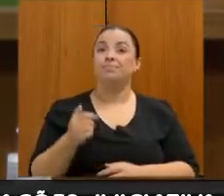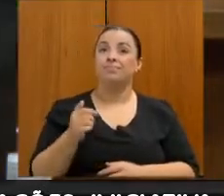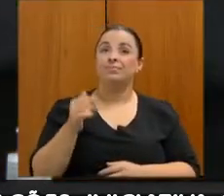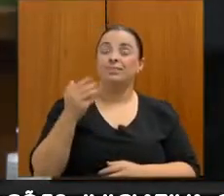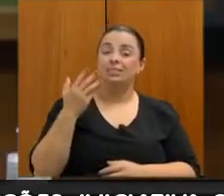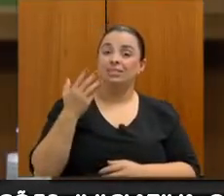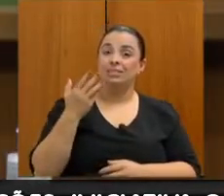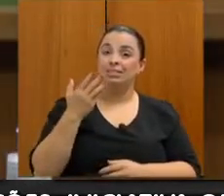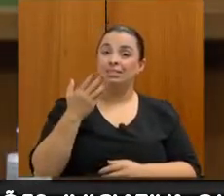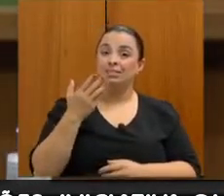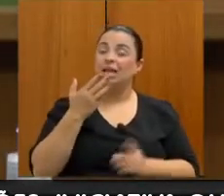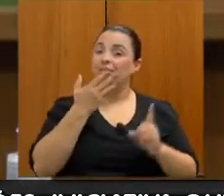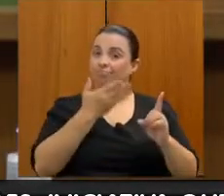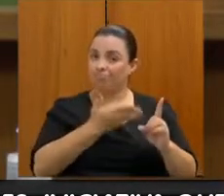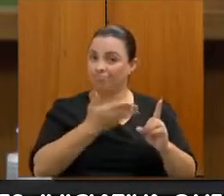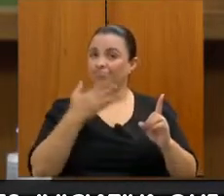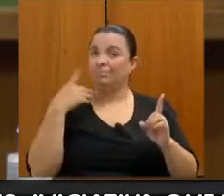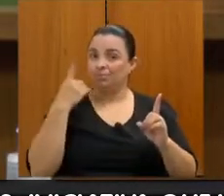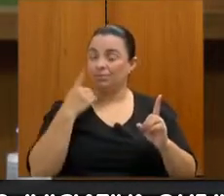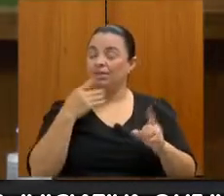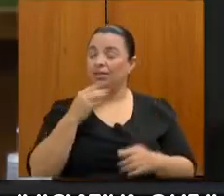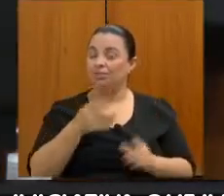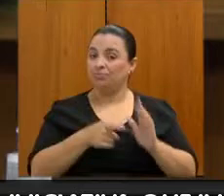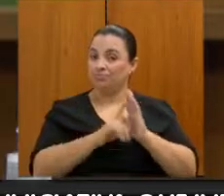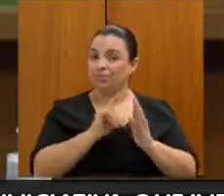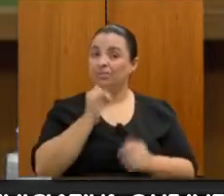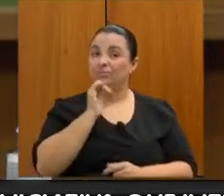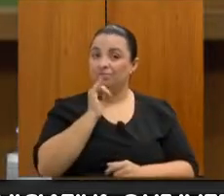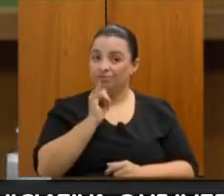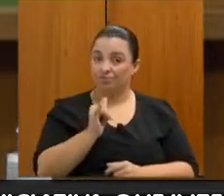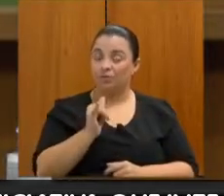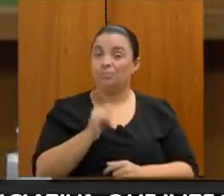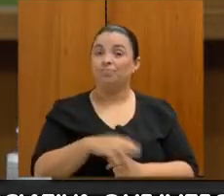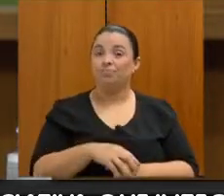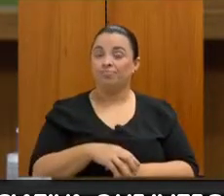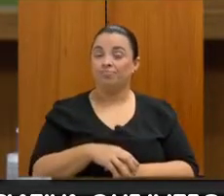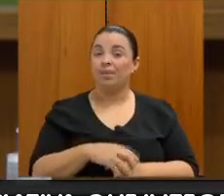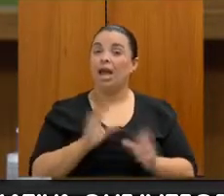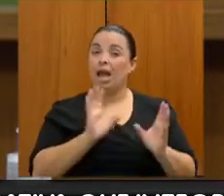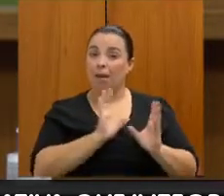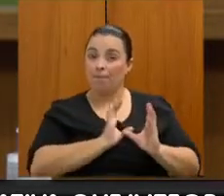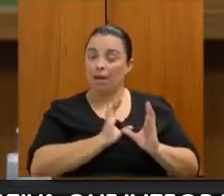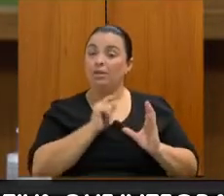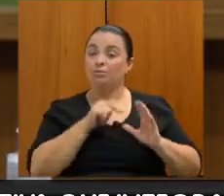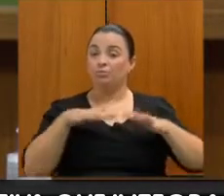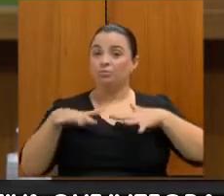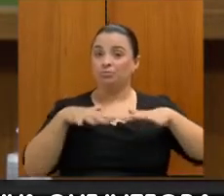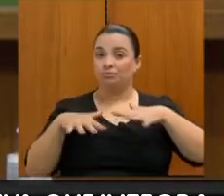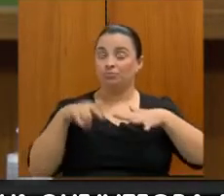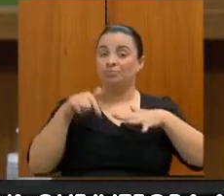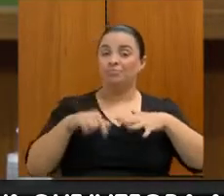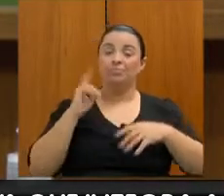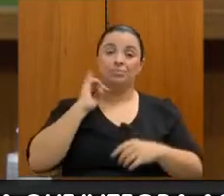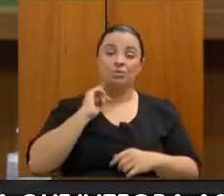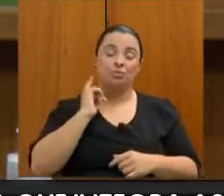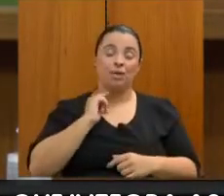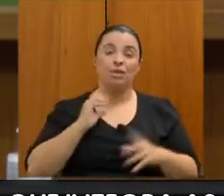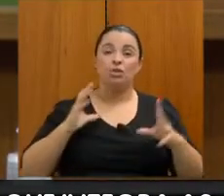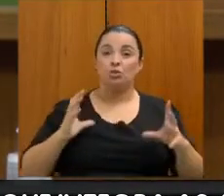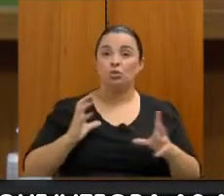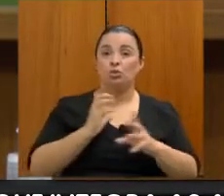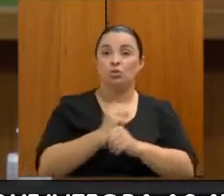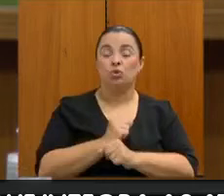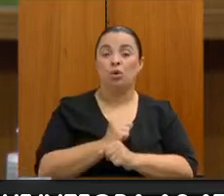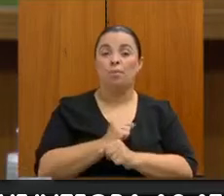e deputado já disse, o movimento das APAI em Minas Gerais é composto por 420